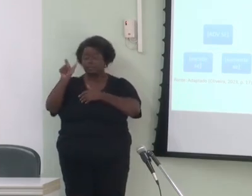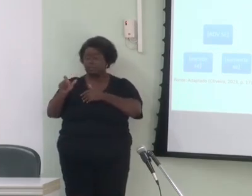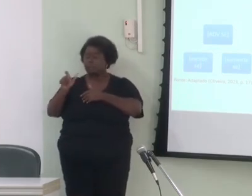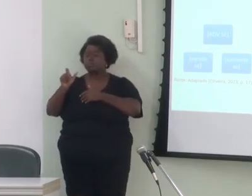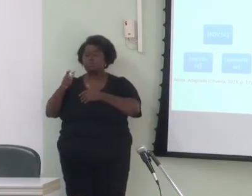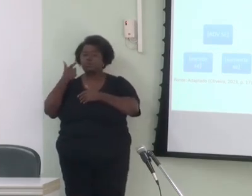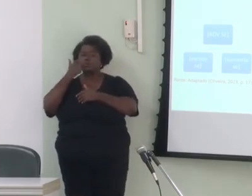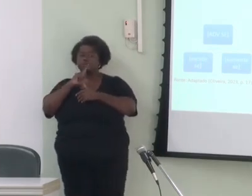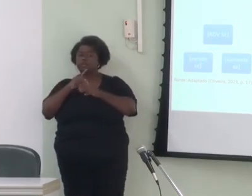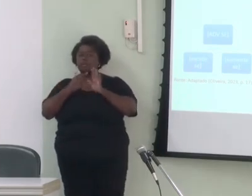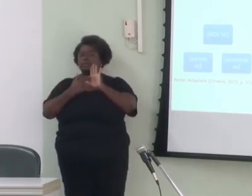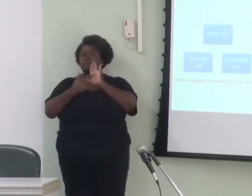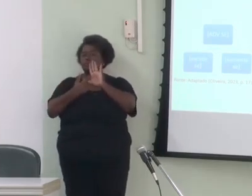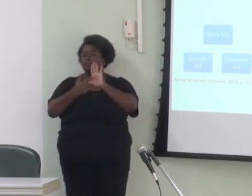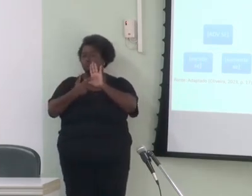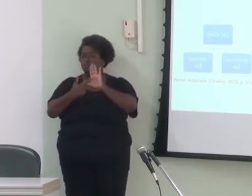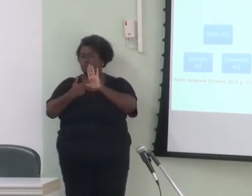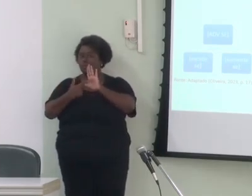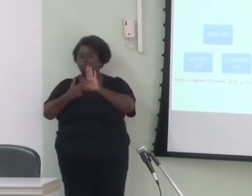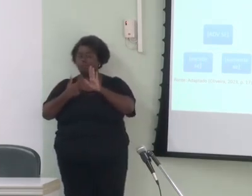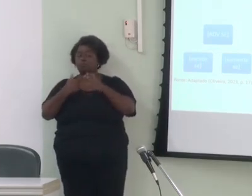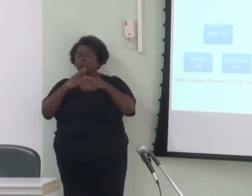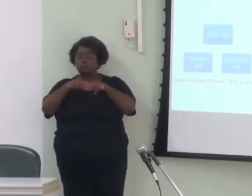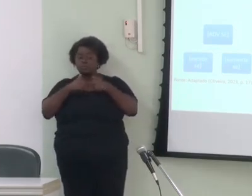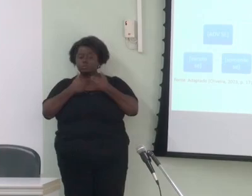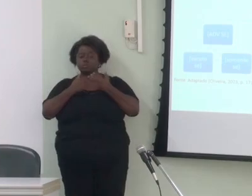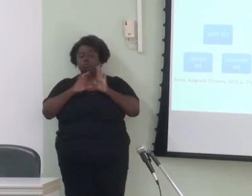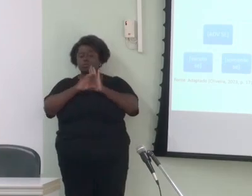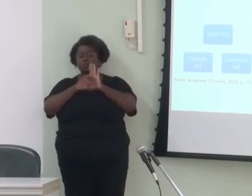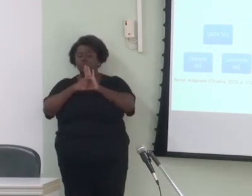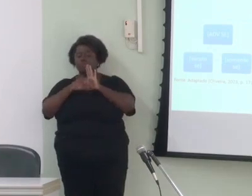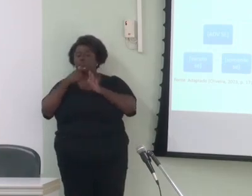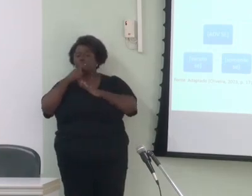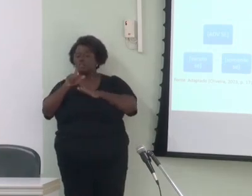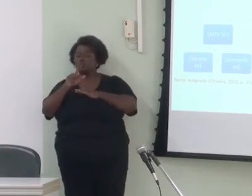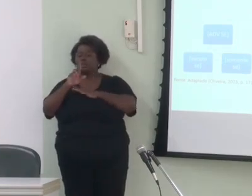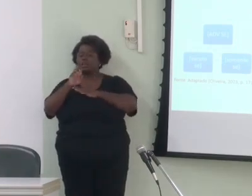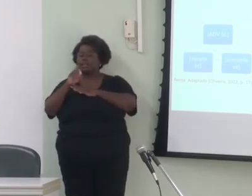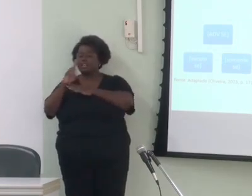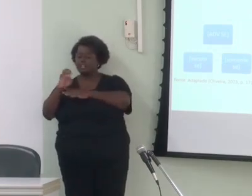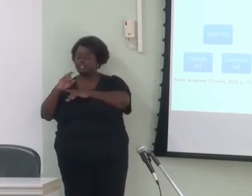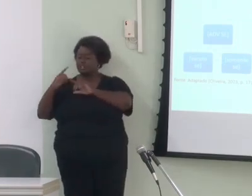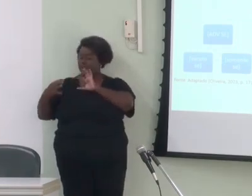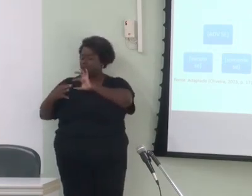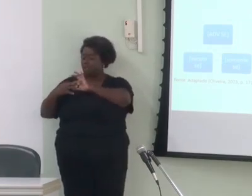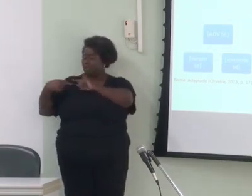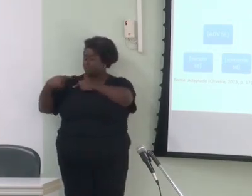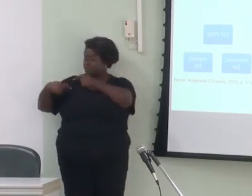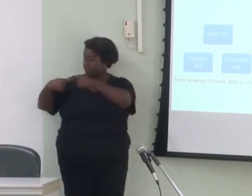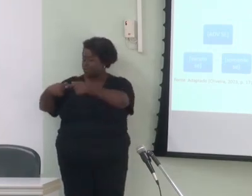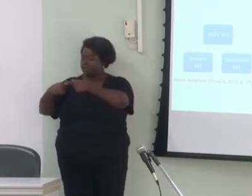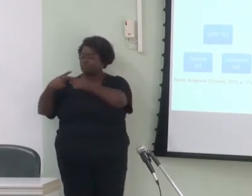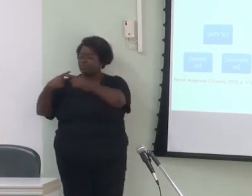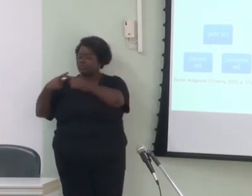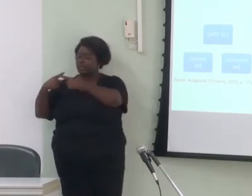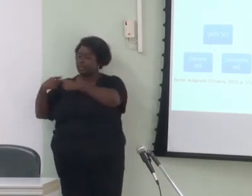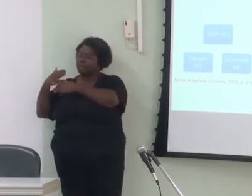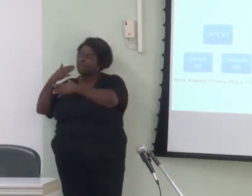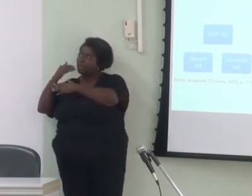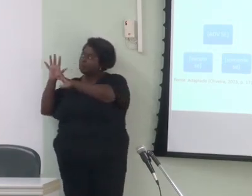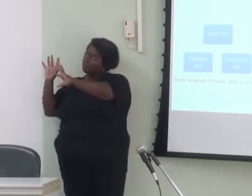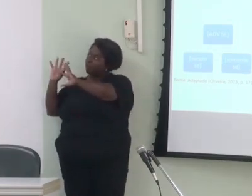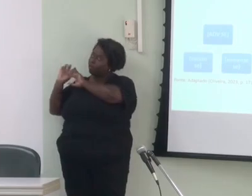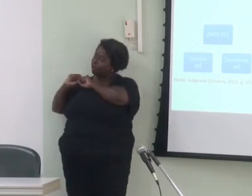da rede por isso a conceitualização de língua como rede por meio de elos de herança assume tanta força porque está intimamente